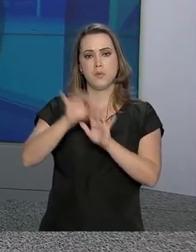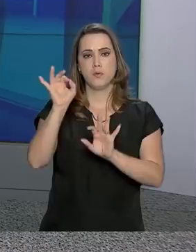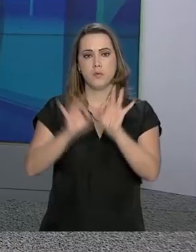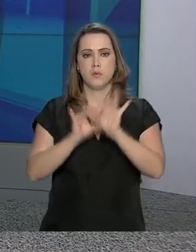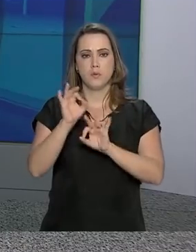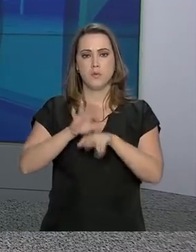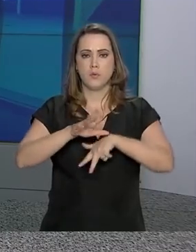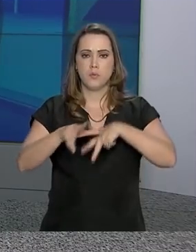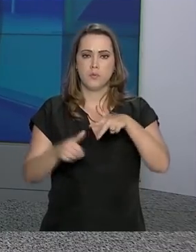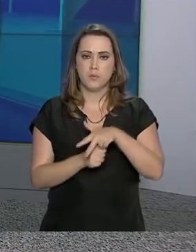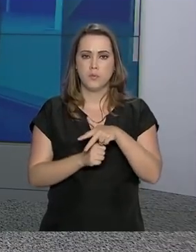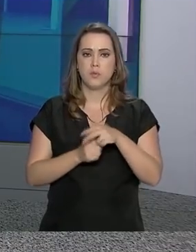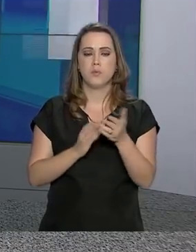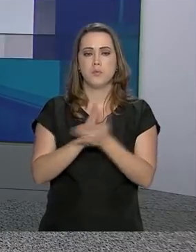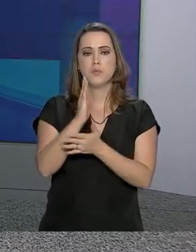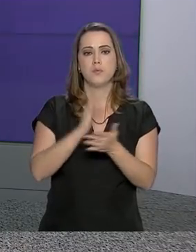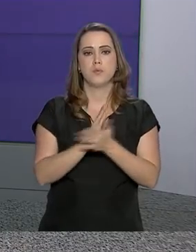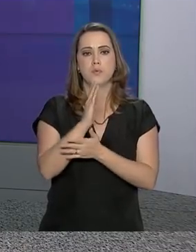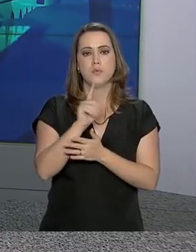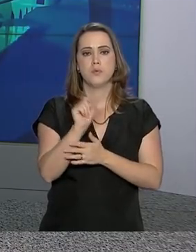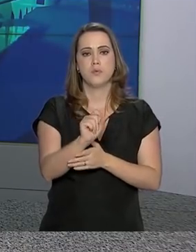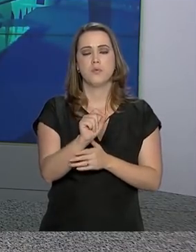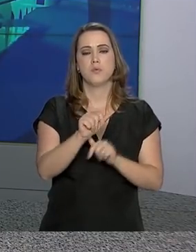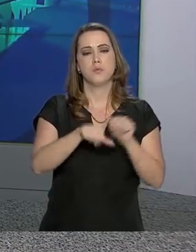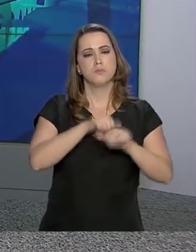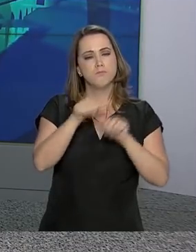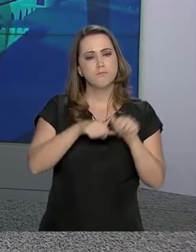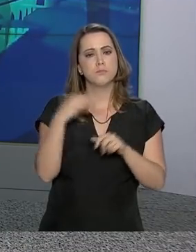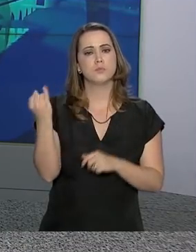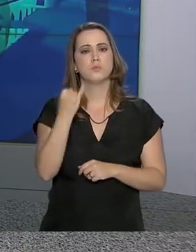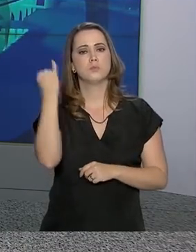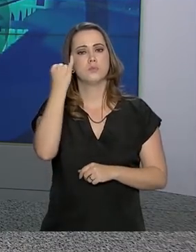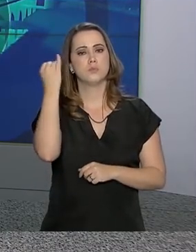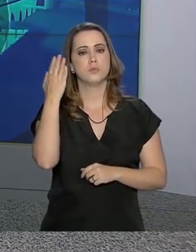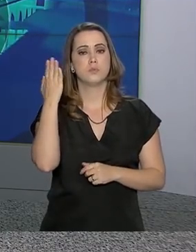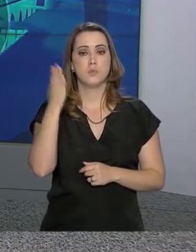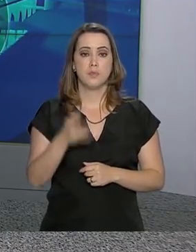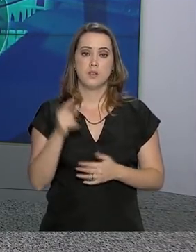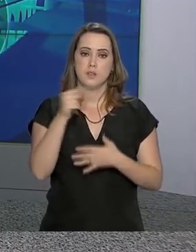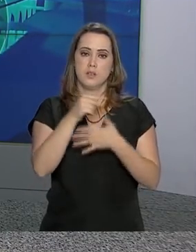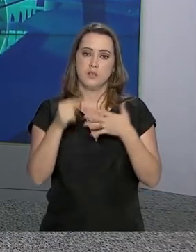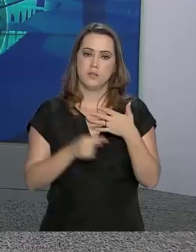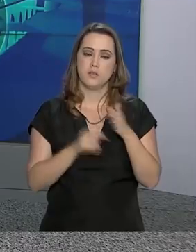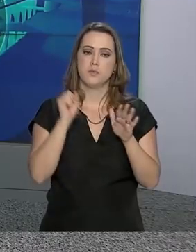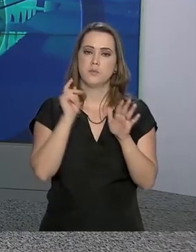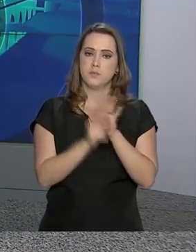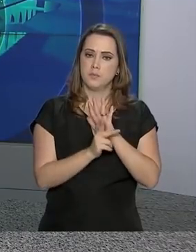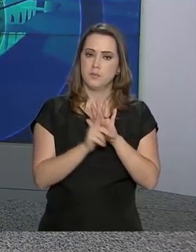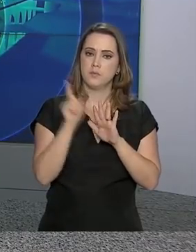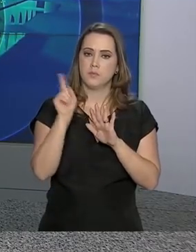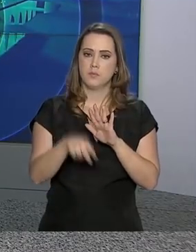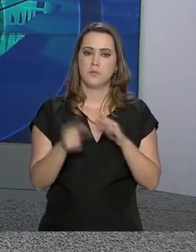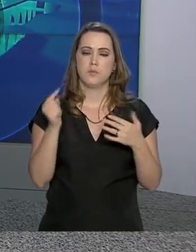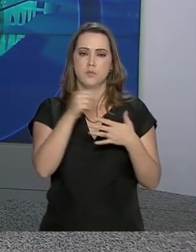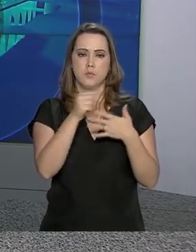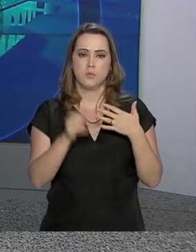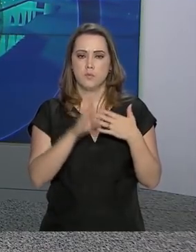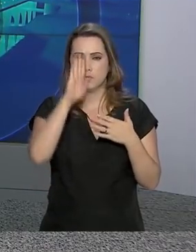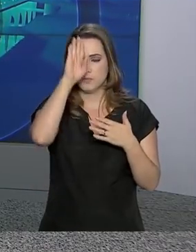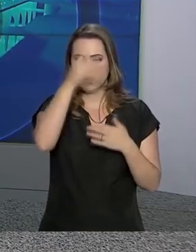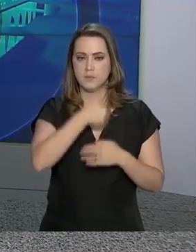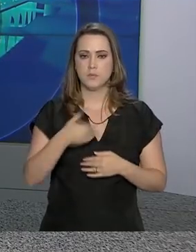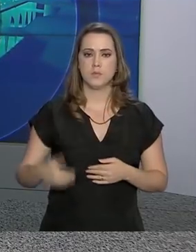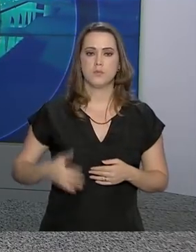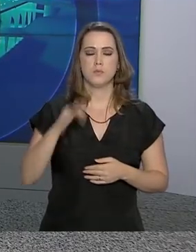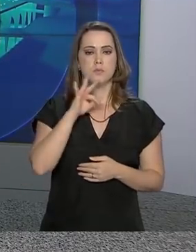organizado, a corrupção e agora aprovar reformas consideradas urgentes, entre elas a da Previdência. Essas são algumas